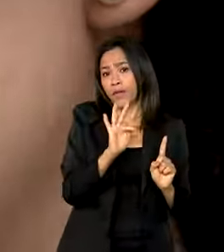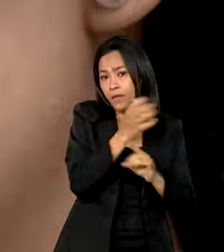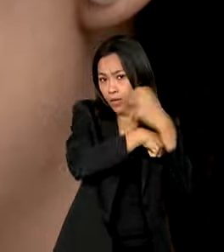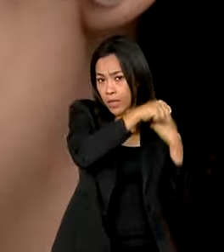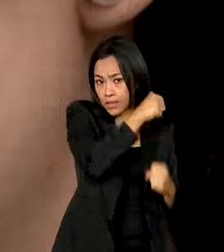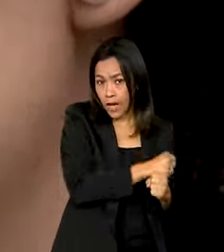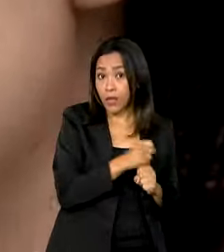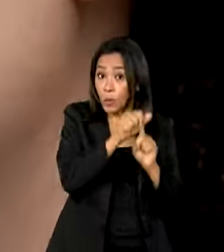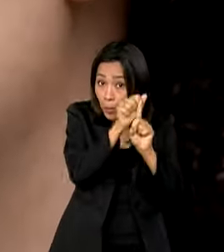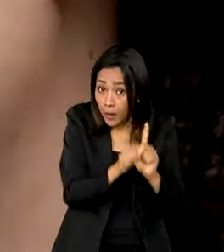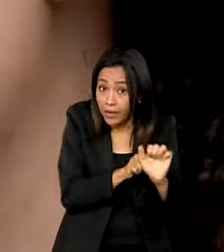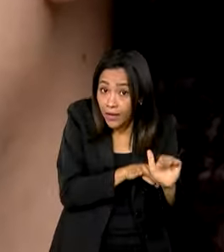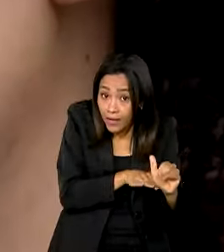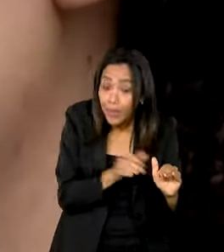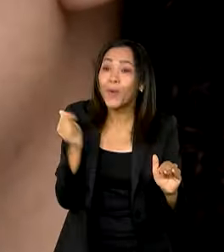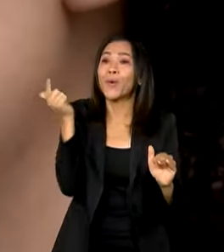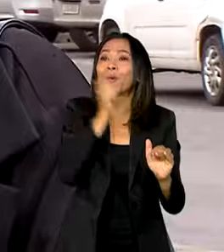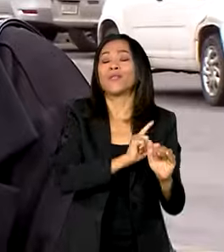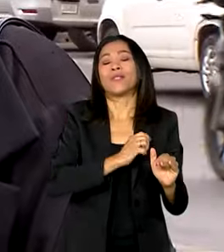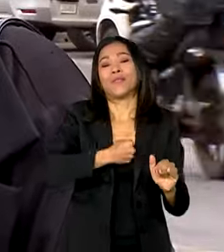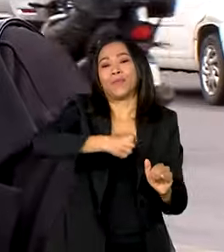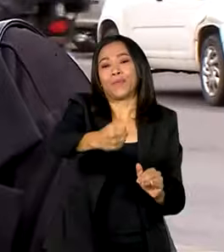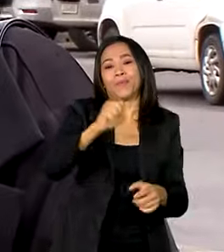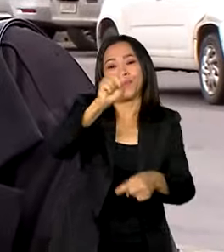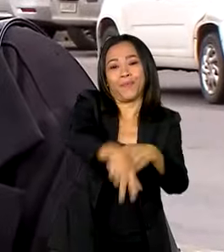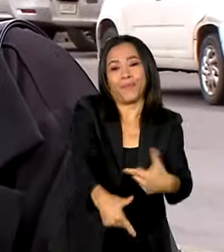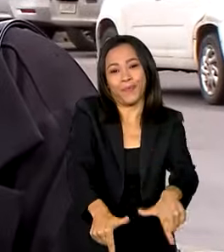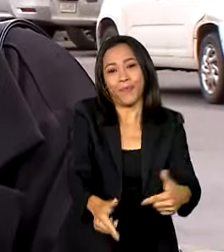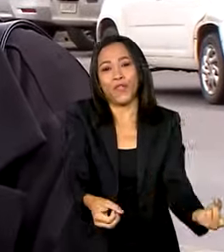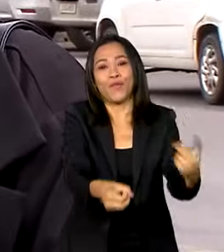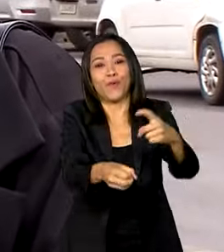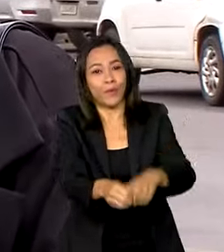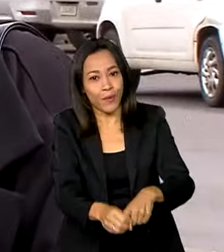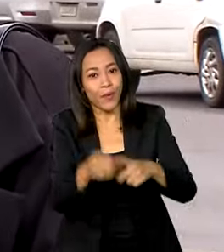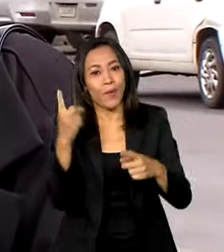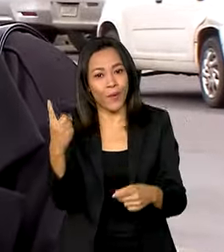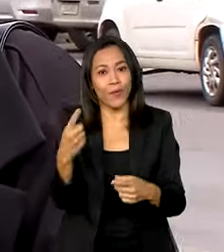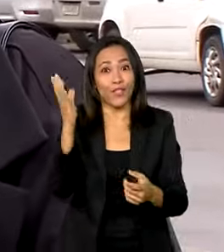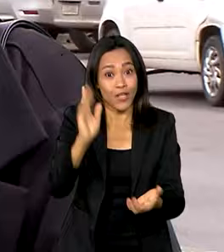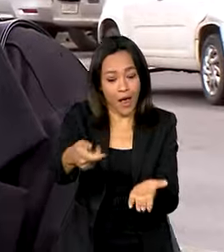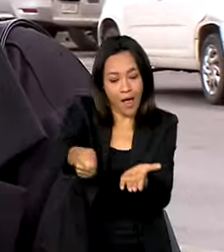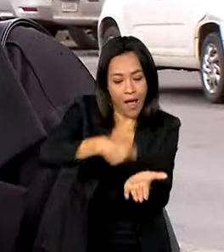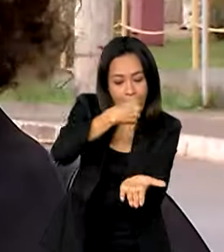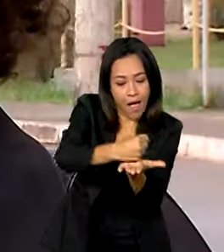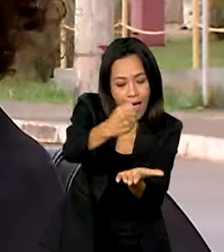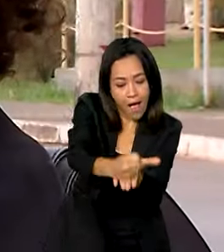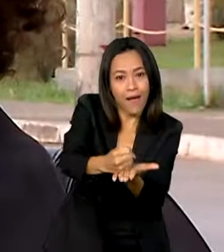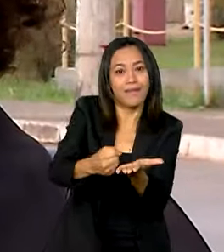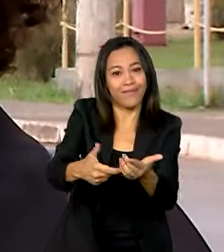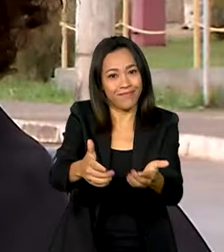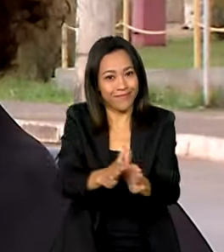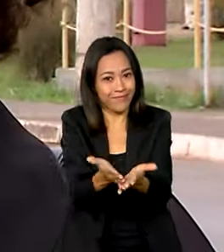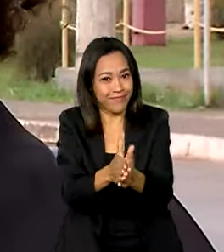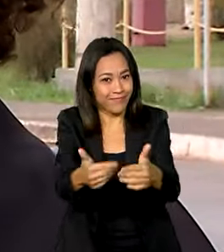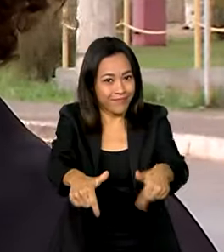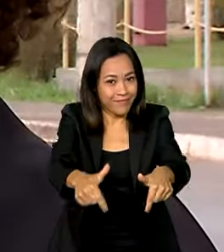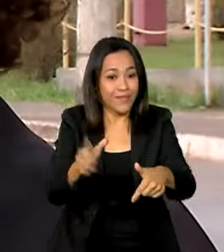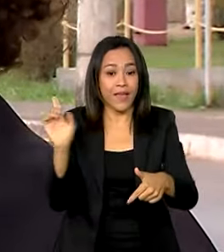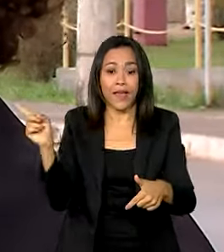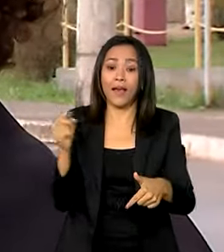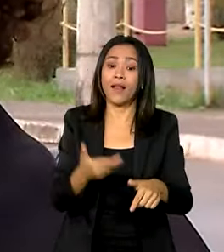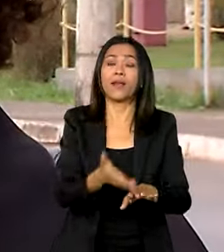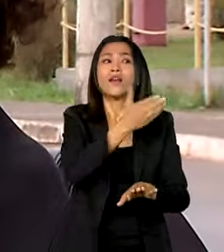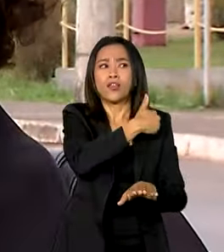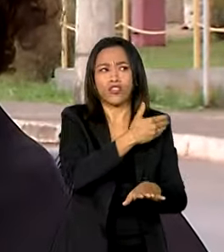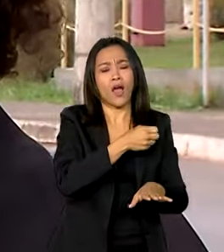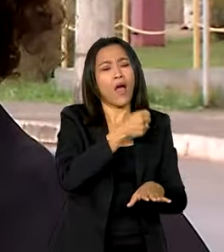setembro, ela conseguiu uma oportunidade e voltou para o mercado de trabalho com carteira assinada. Como estava de carteira assinada no